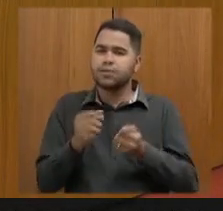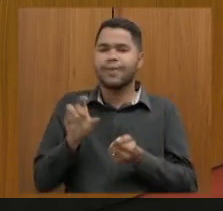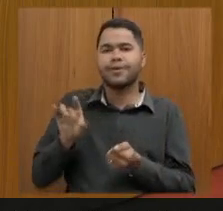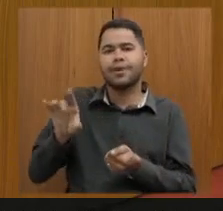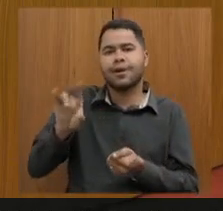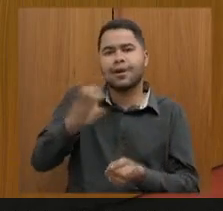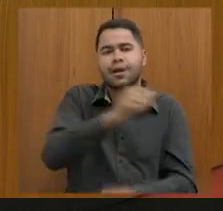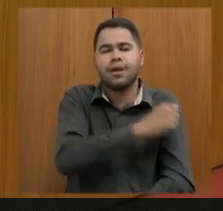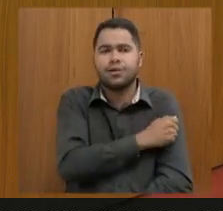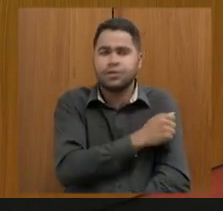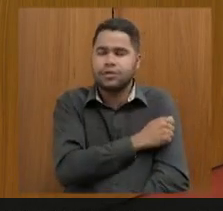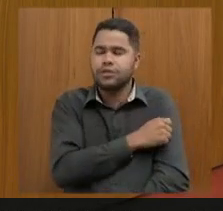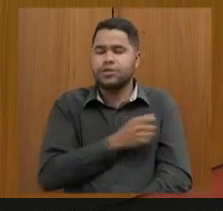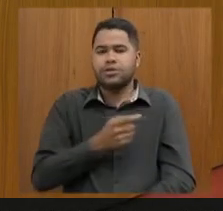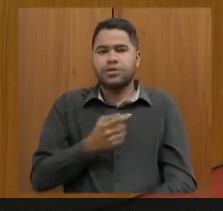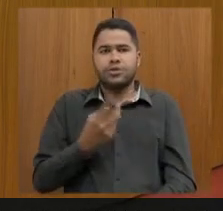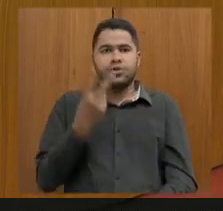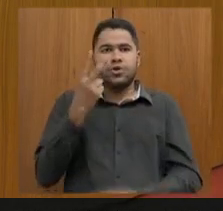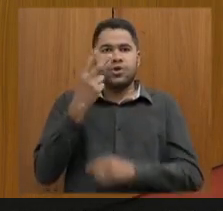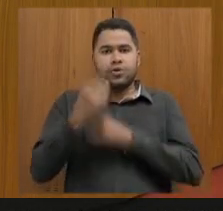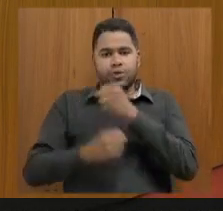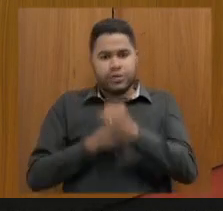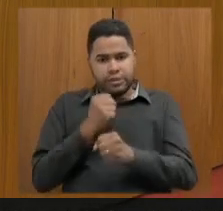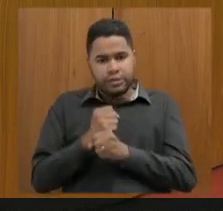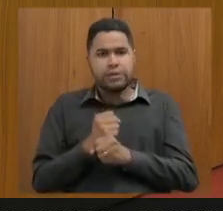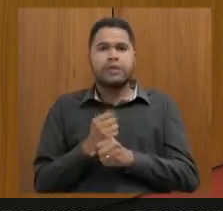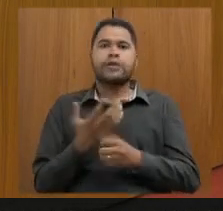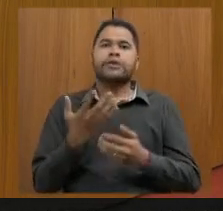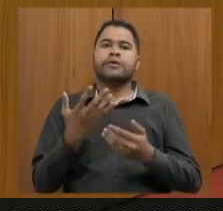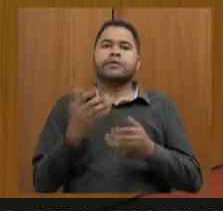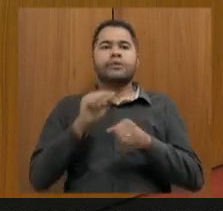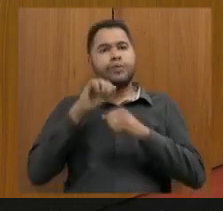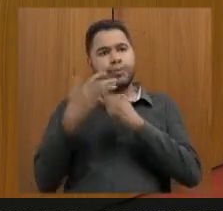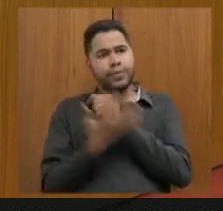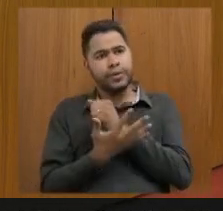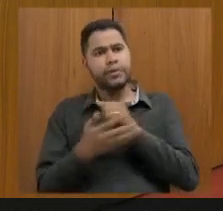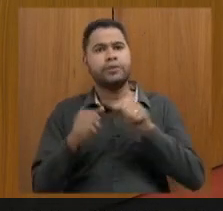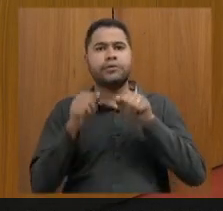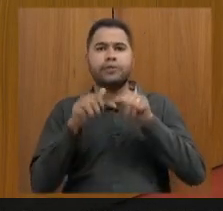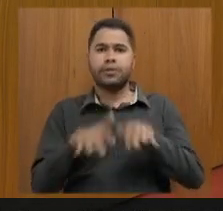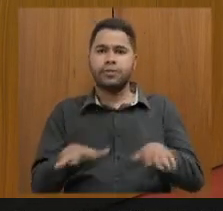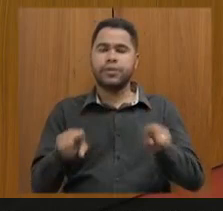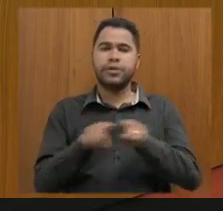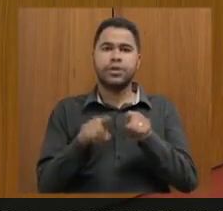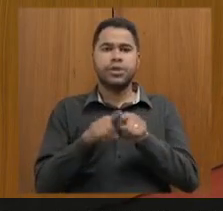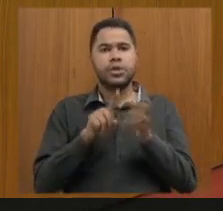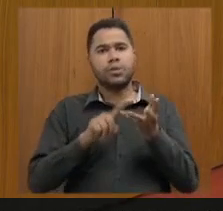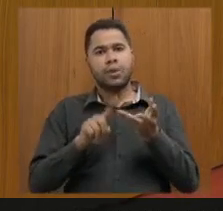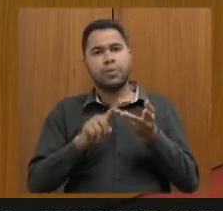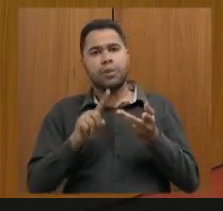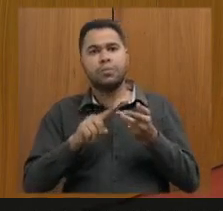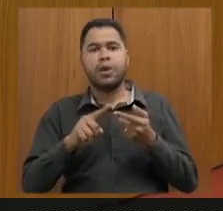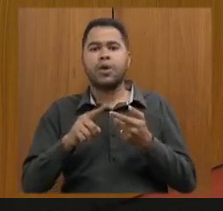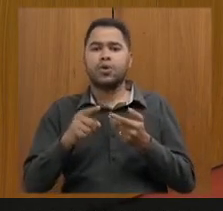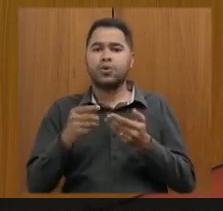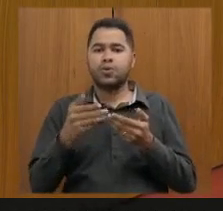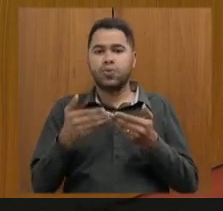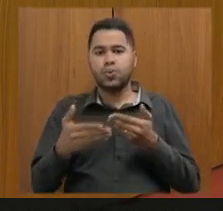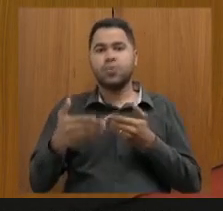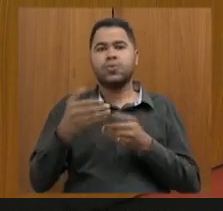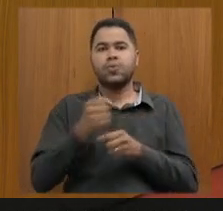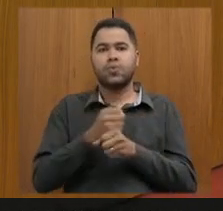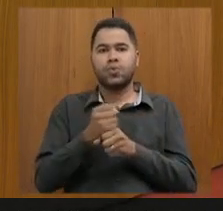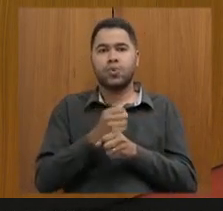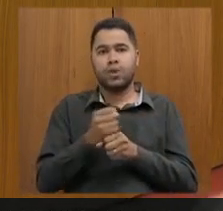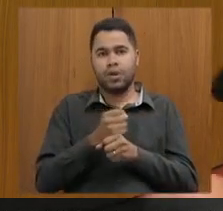estudantes tendo sofrido depois de dois anos de pandemia e de um período bastante atribulado de início do ano letivo. Nós temos esse